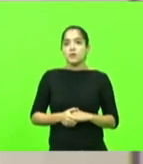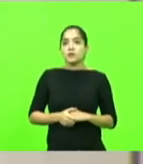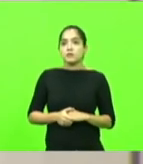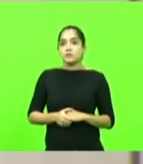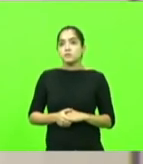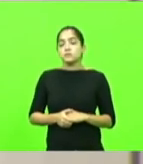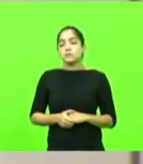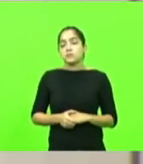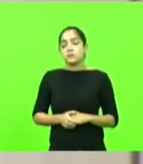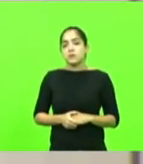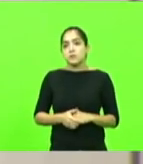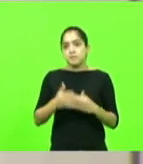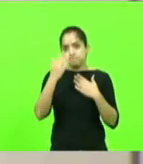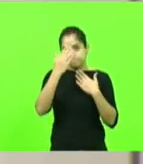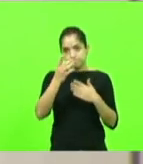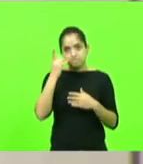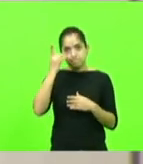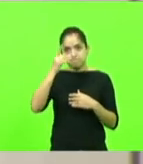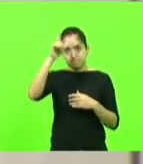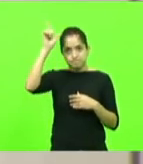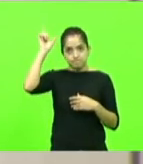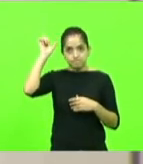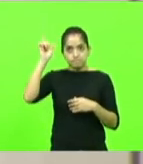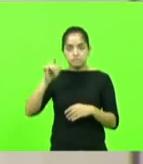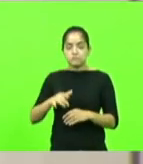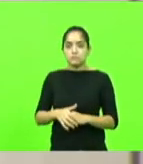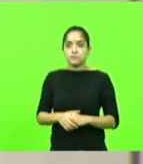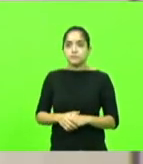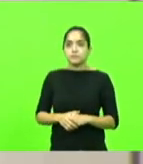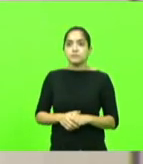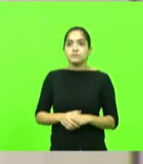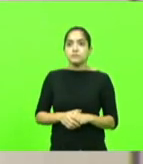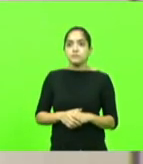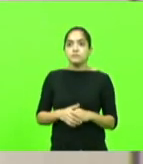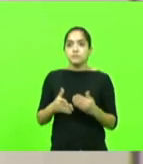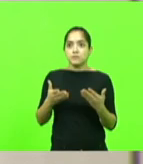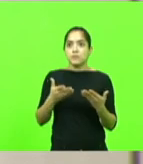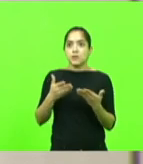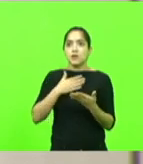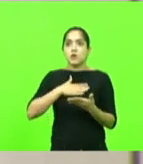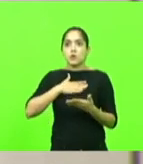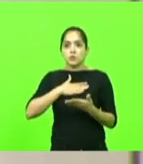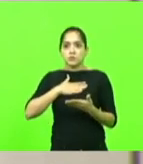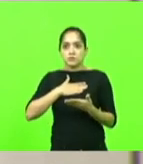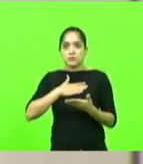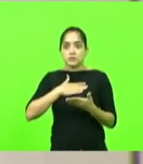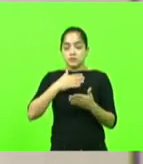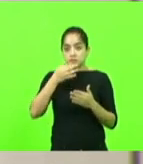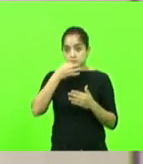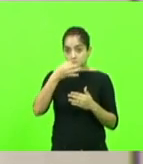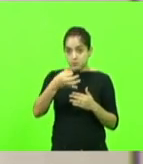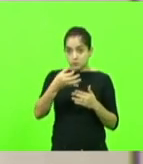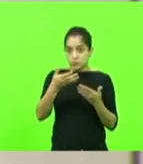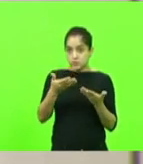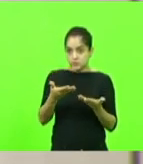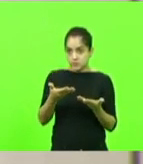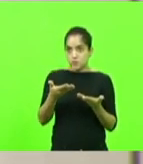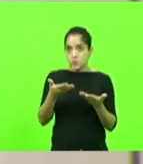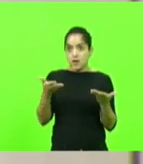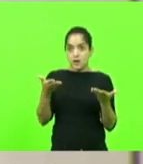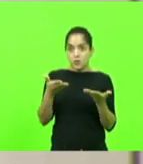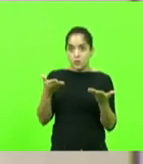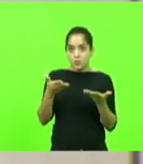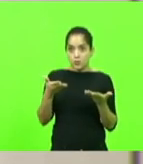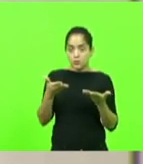Obrigado, deputado Sargento Lima. Eu até gostaria de dar uma sugestão. Estamos aqui,